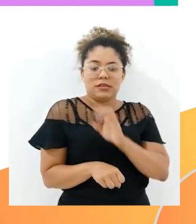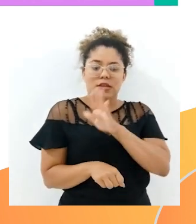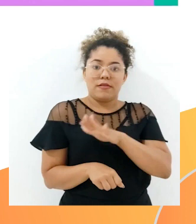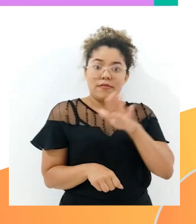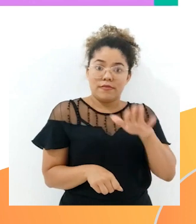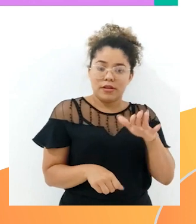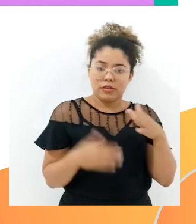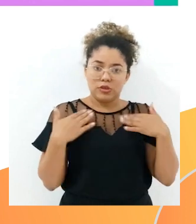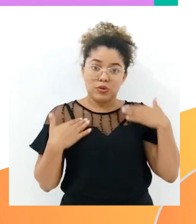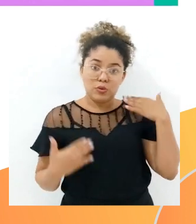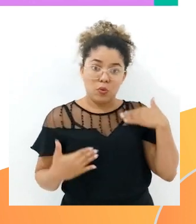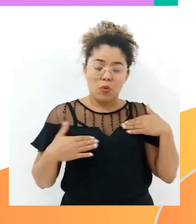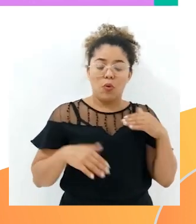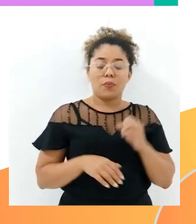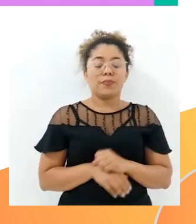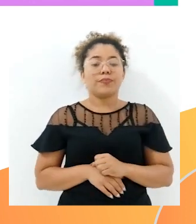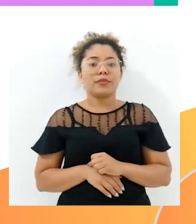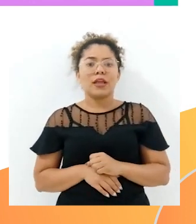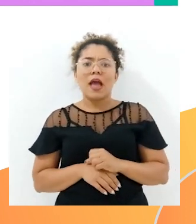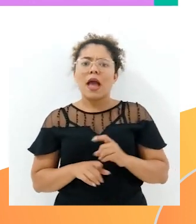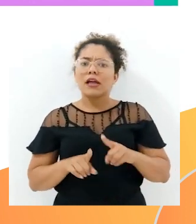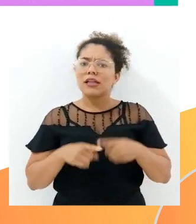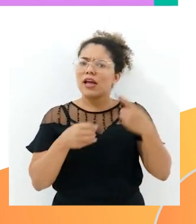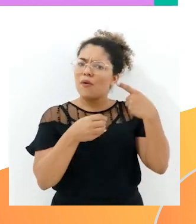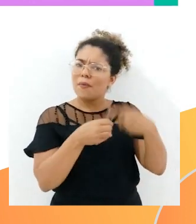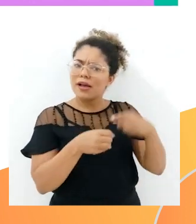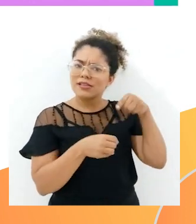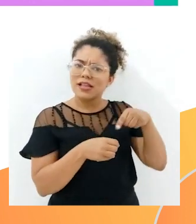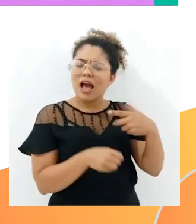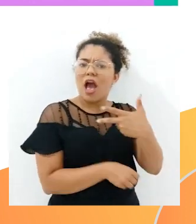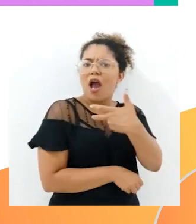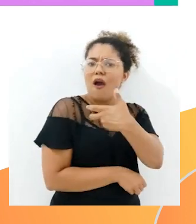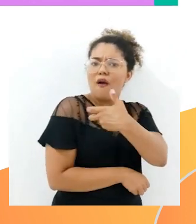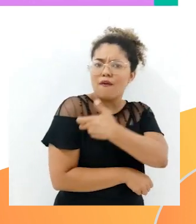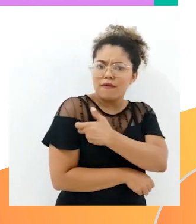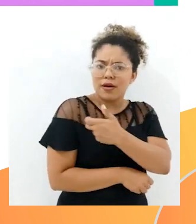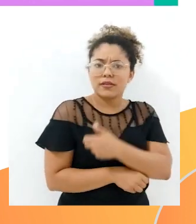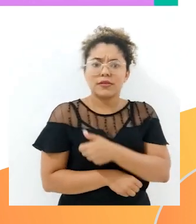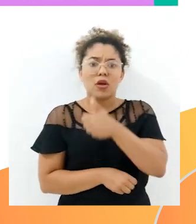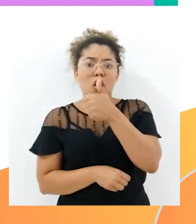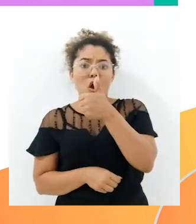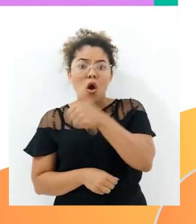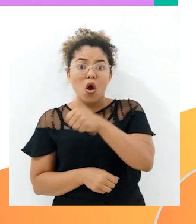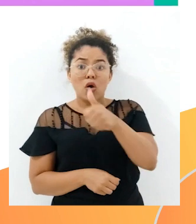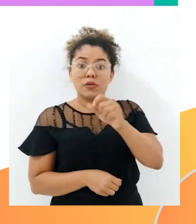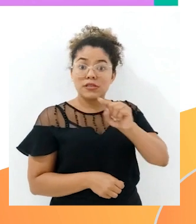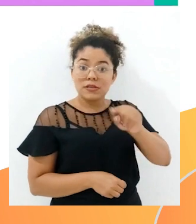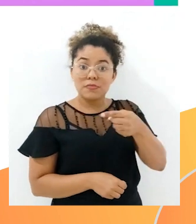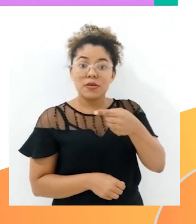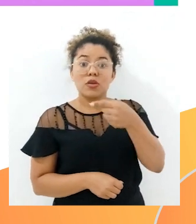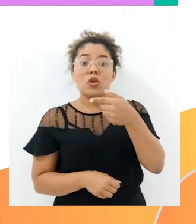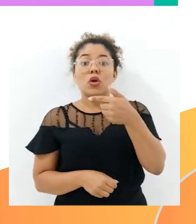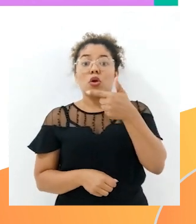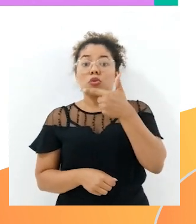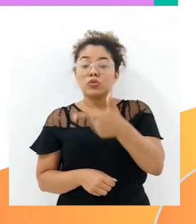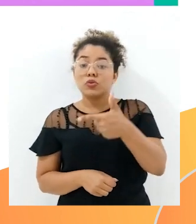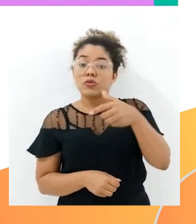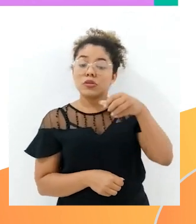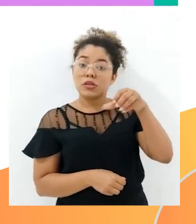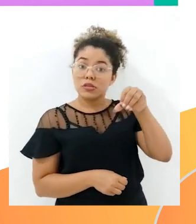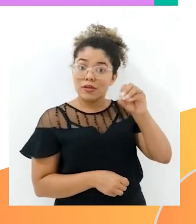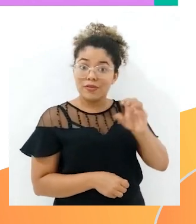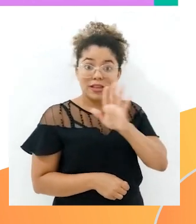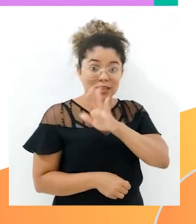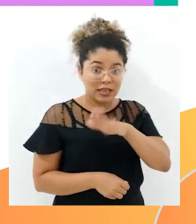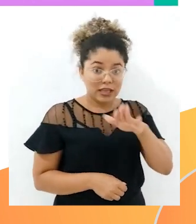numa dessas campanhas, em um determinado município, foram vacinados 11.296 crianças da zona